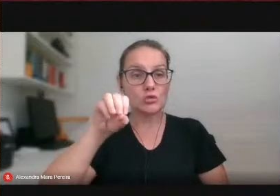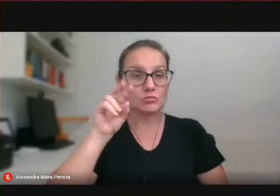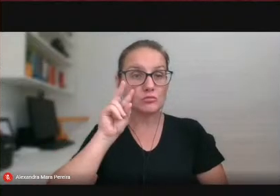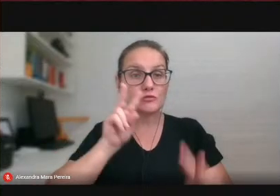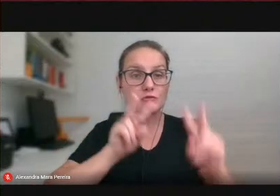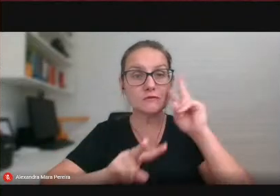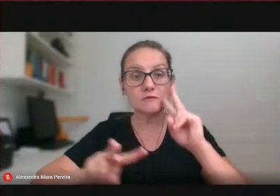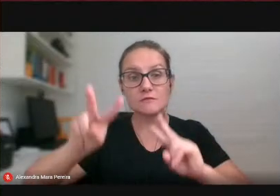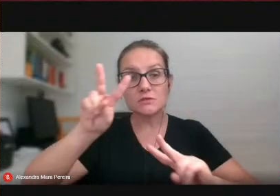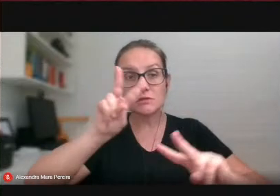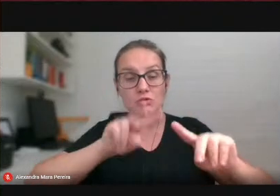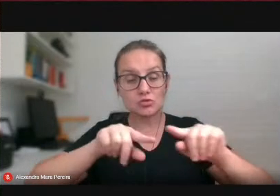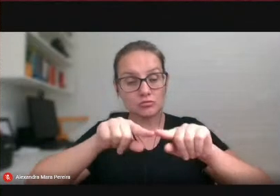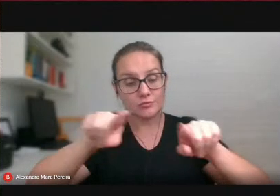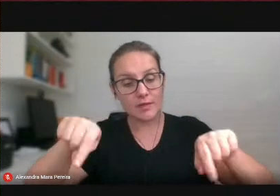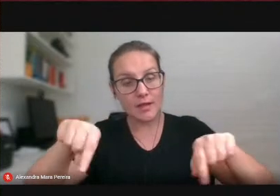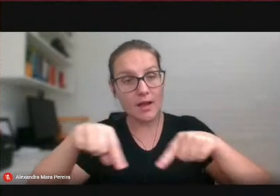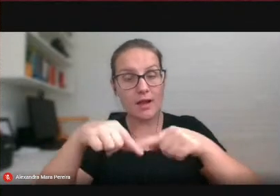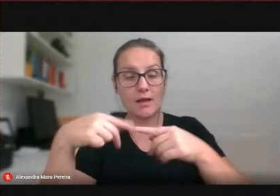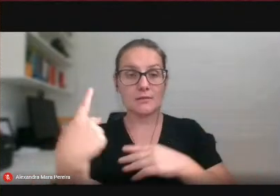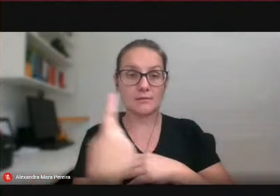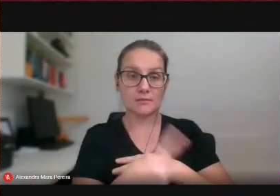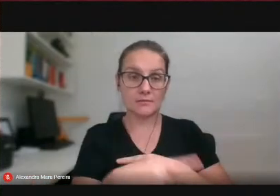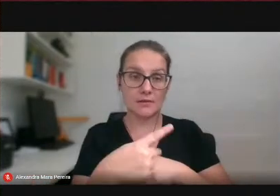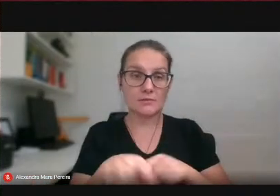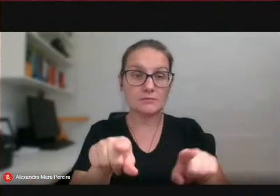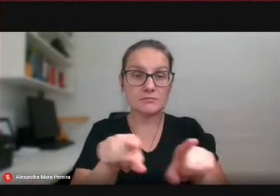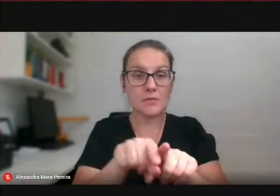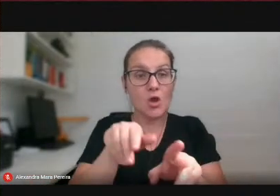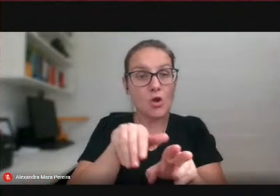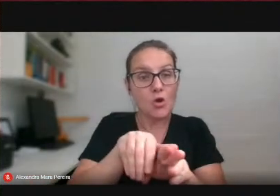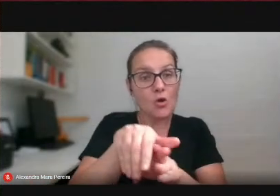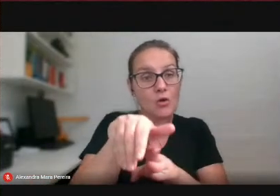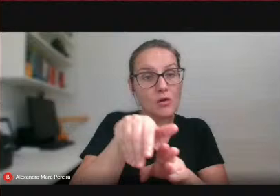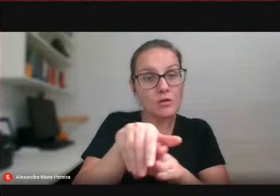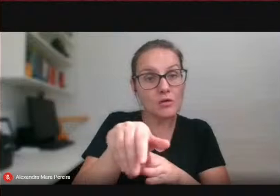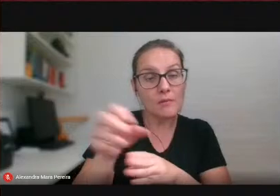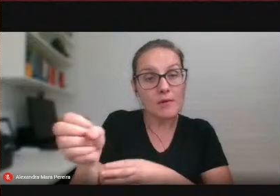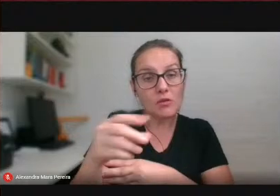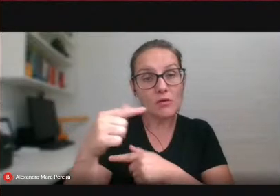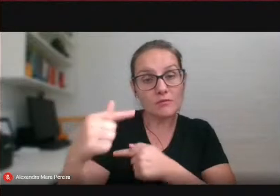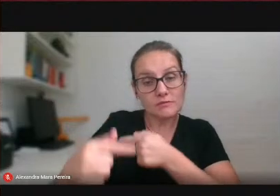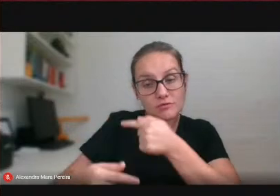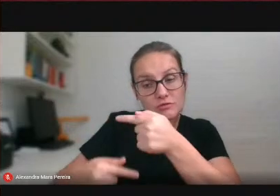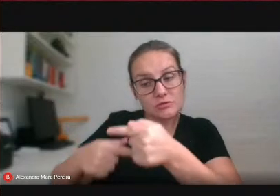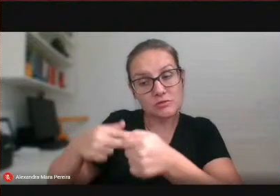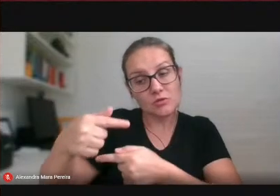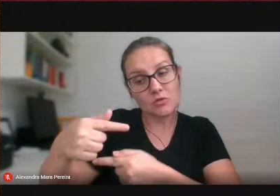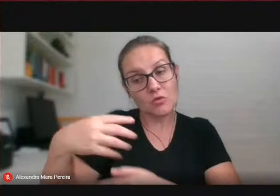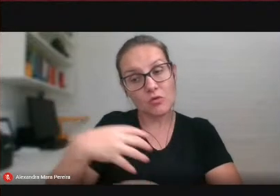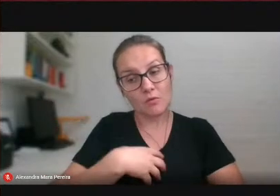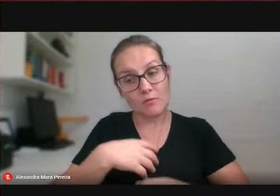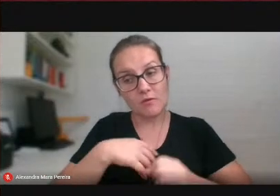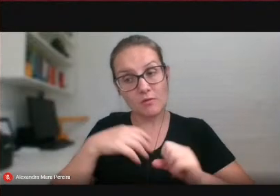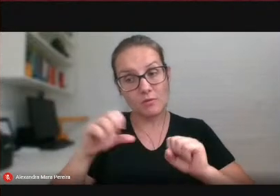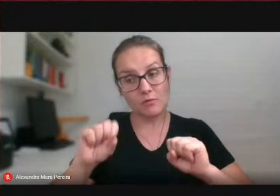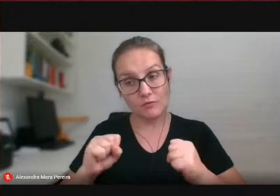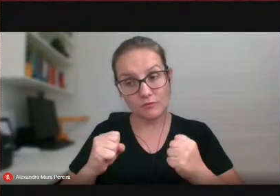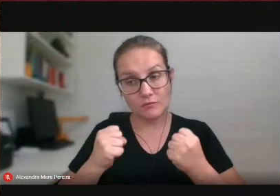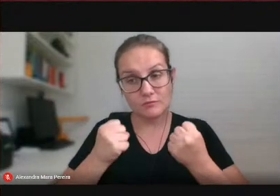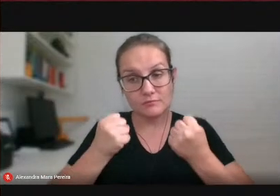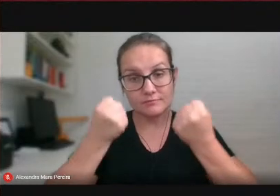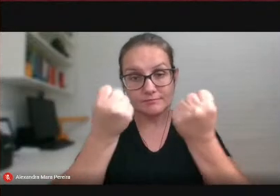território tradicional e são direcionados para as novas gerações como forma de fortalecimento e